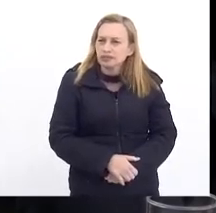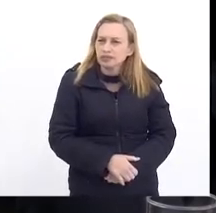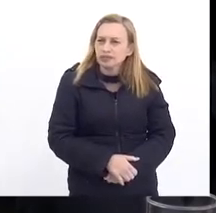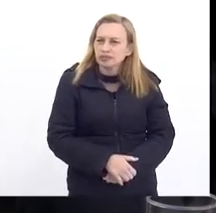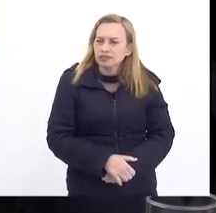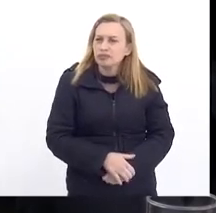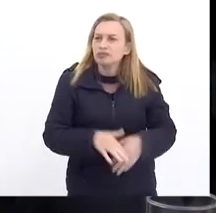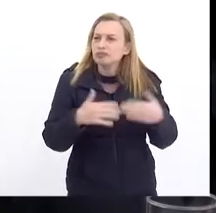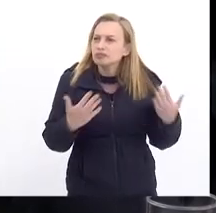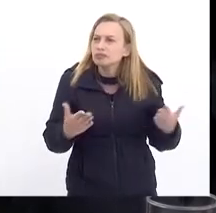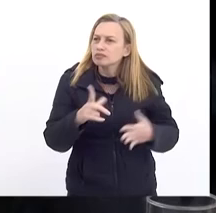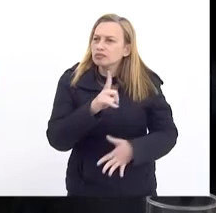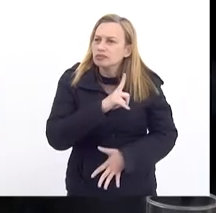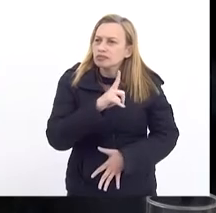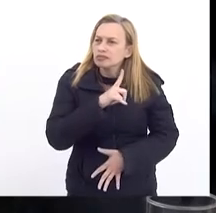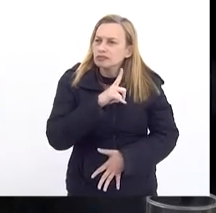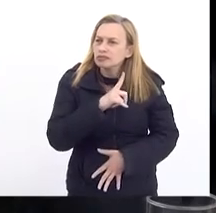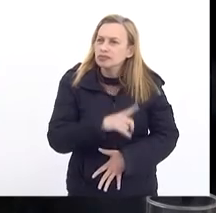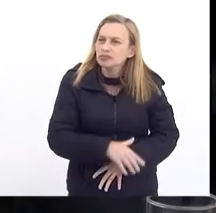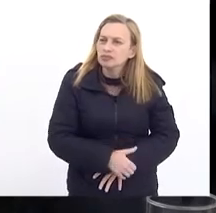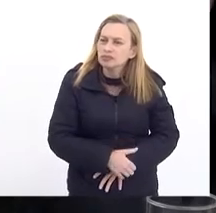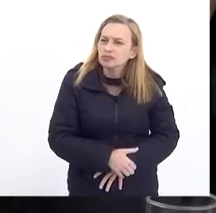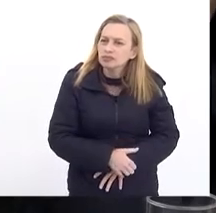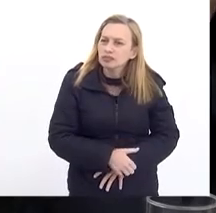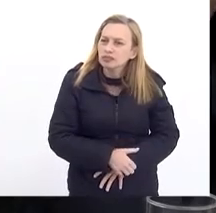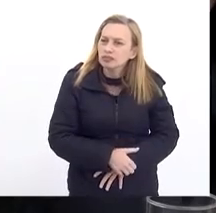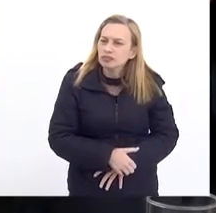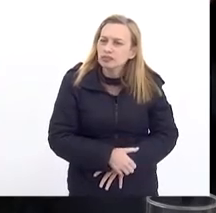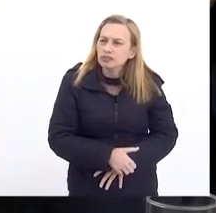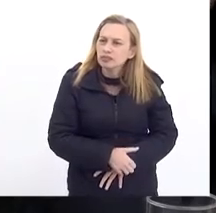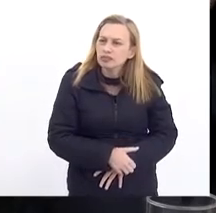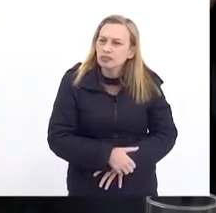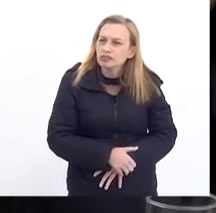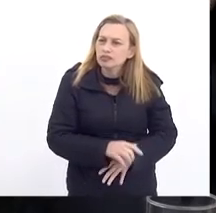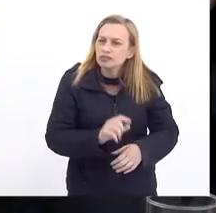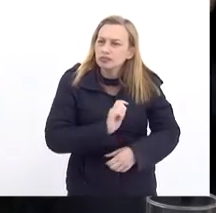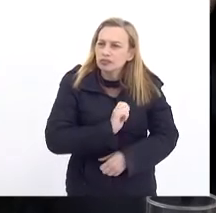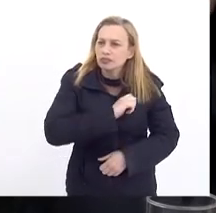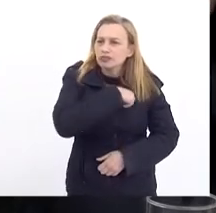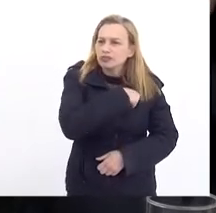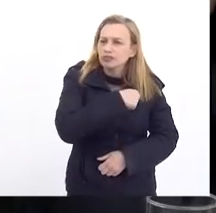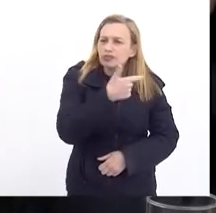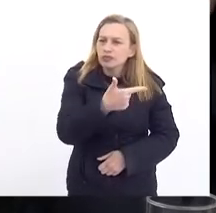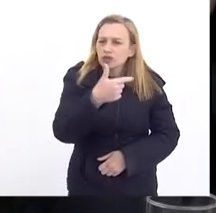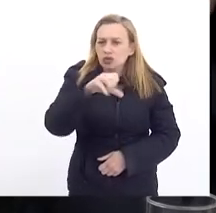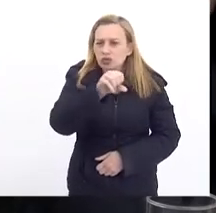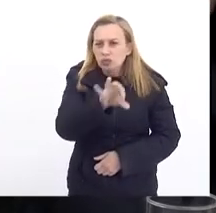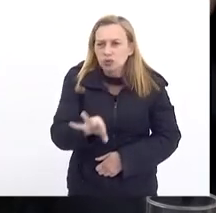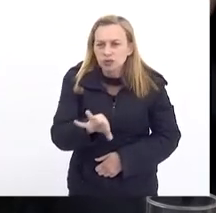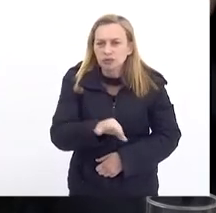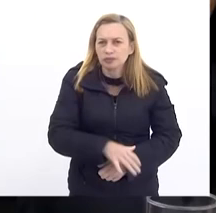Então Existe Então Existe Um incentivo Fiscal De 29%